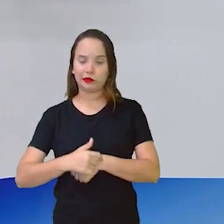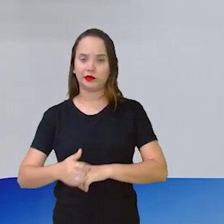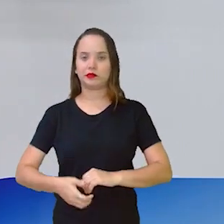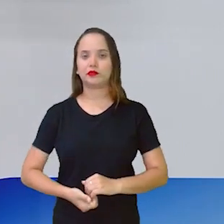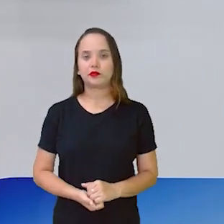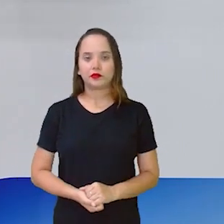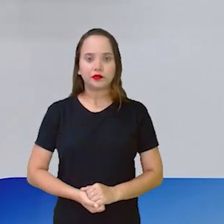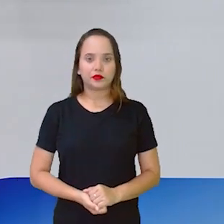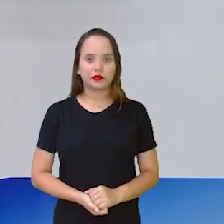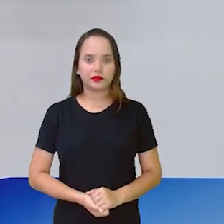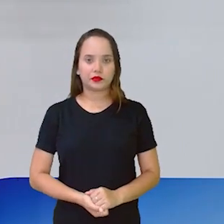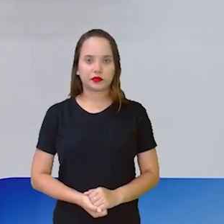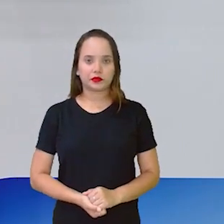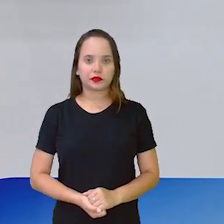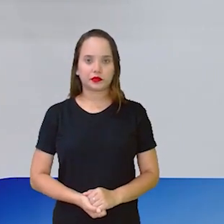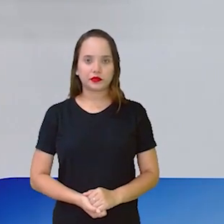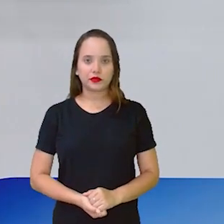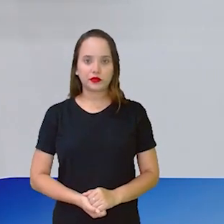opojo.